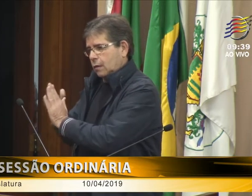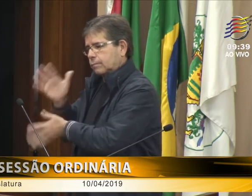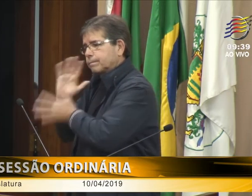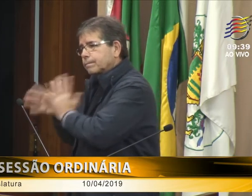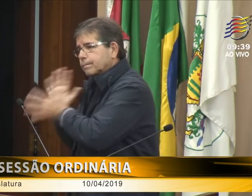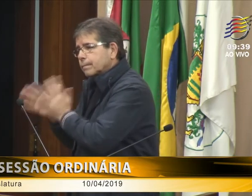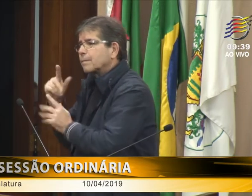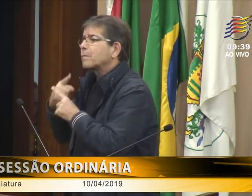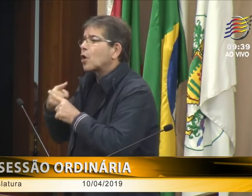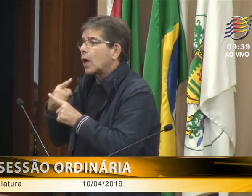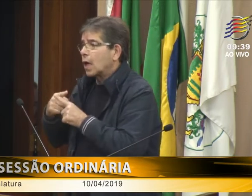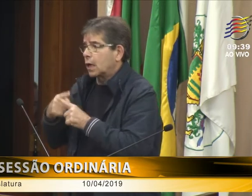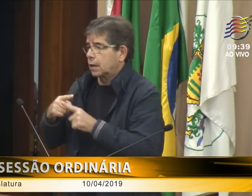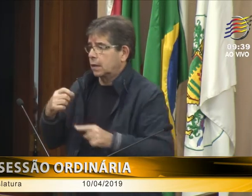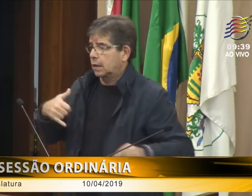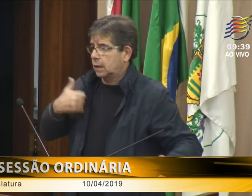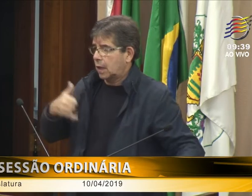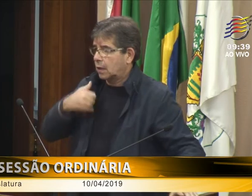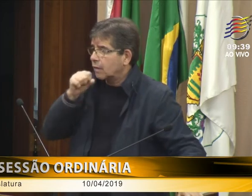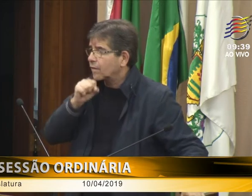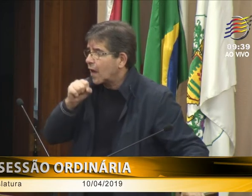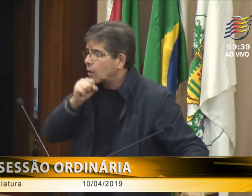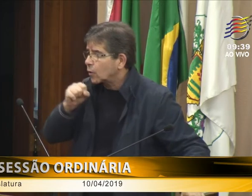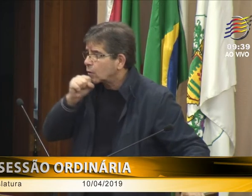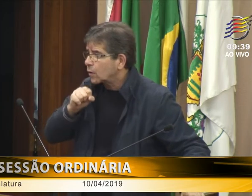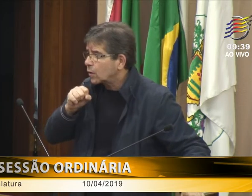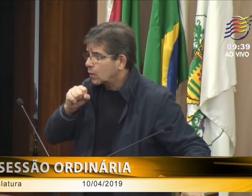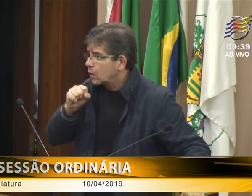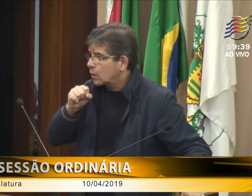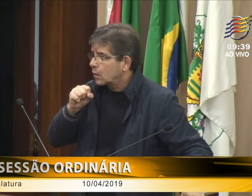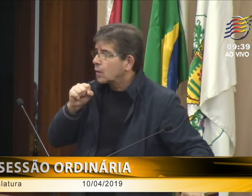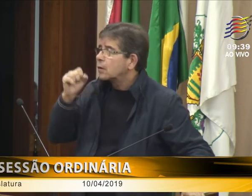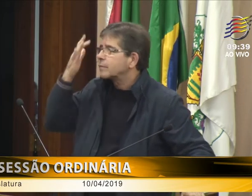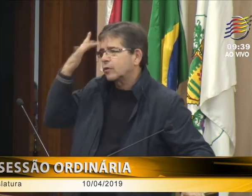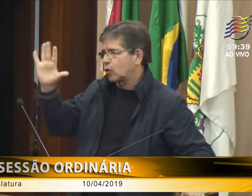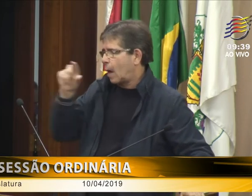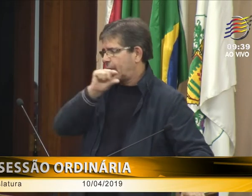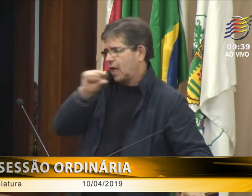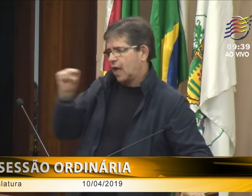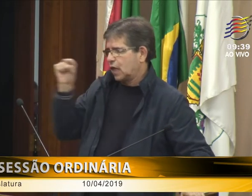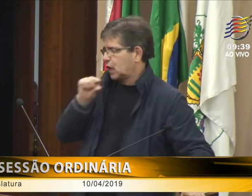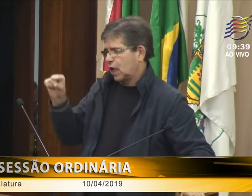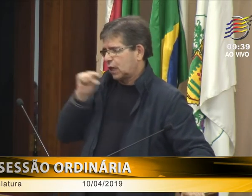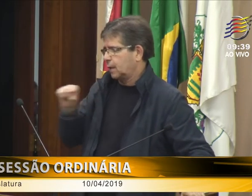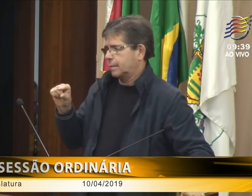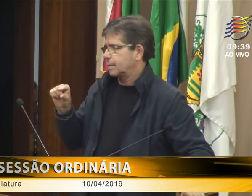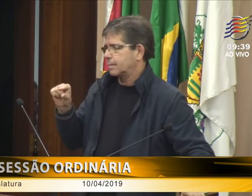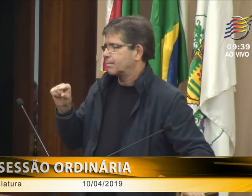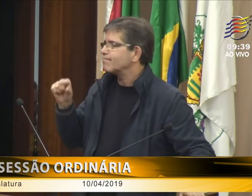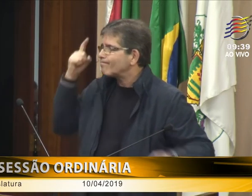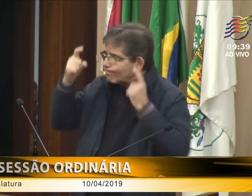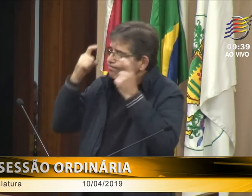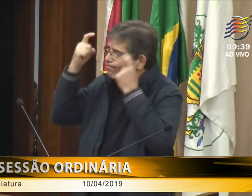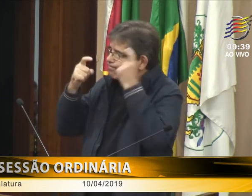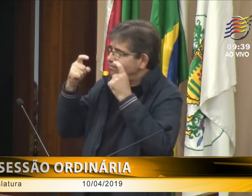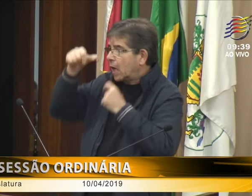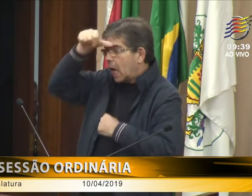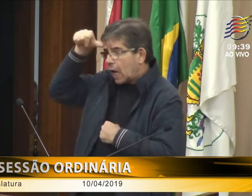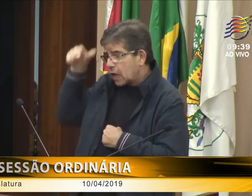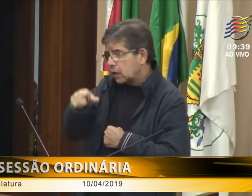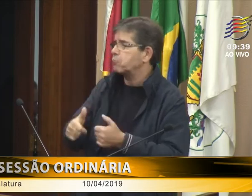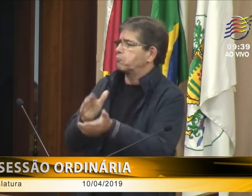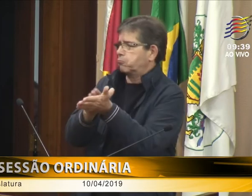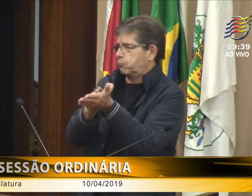A proposta é diferente, não é a legenda, é a língua de sinais. Por exemplo, para os surdos mais velhos, não